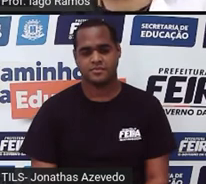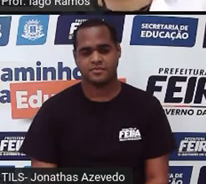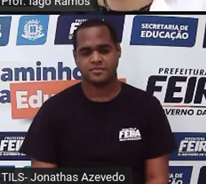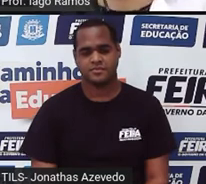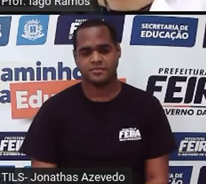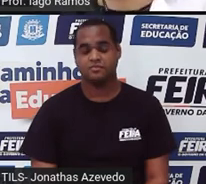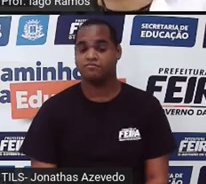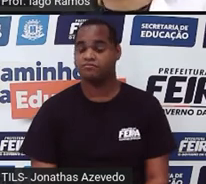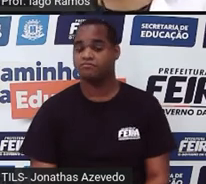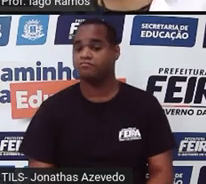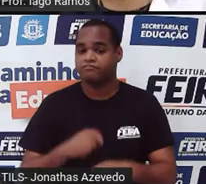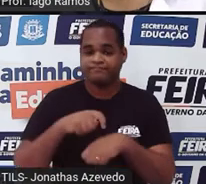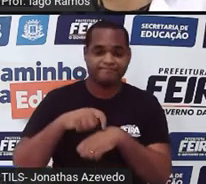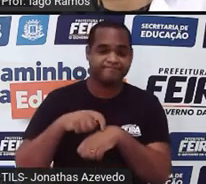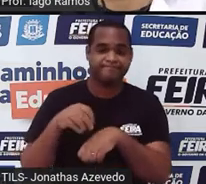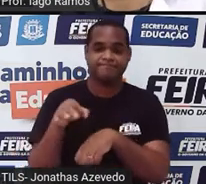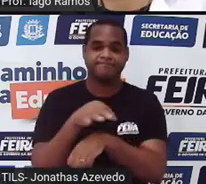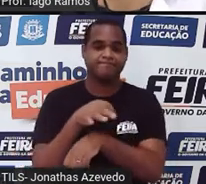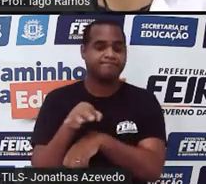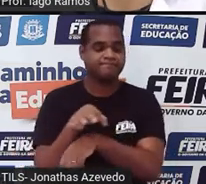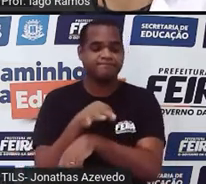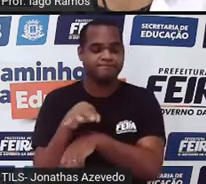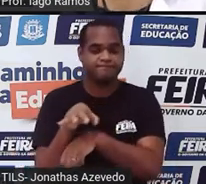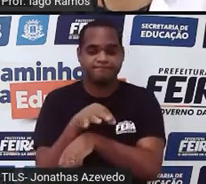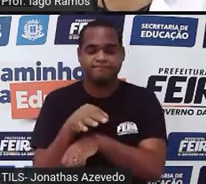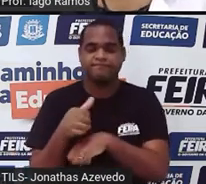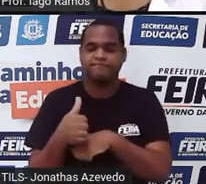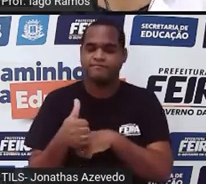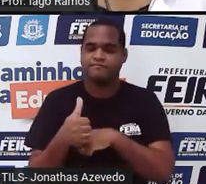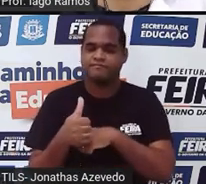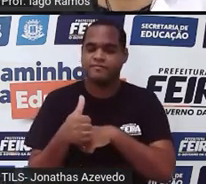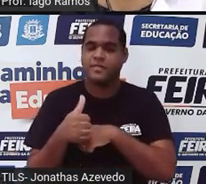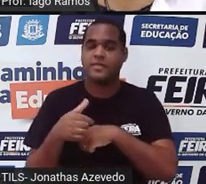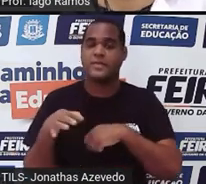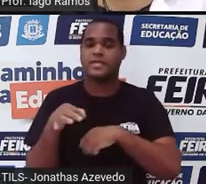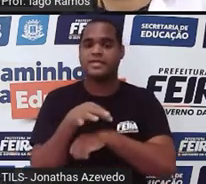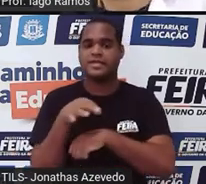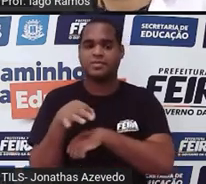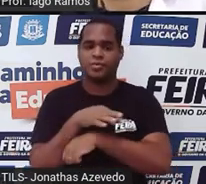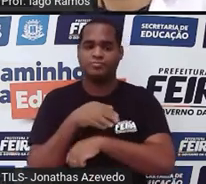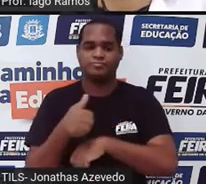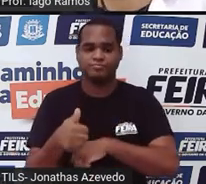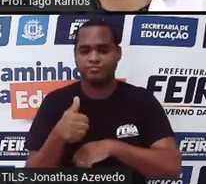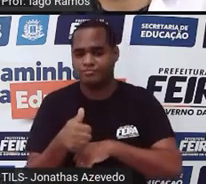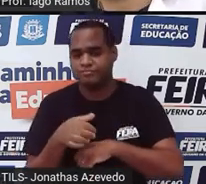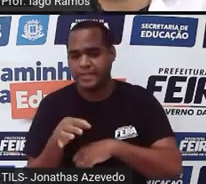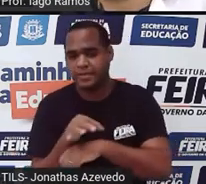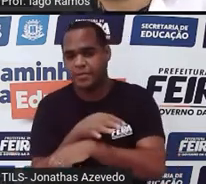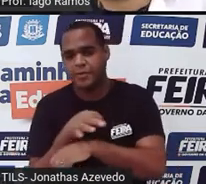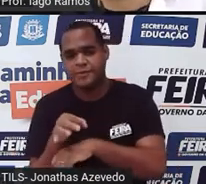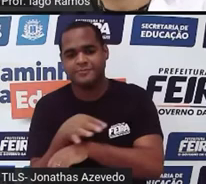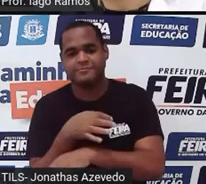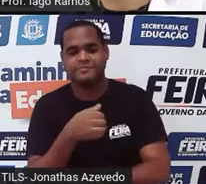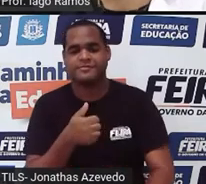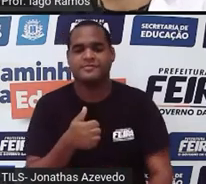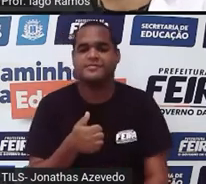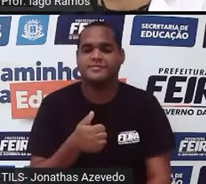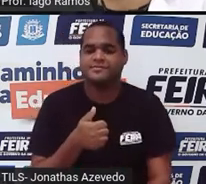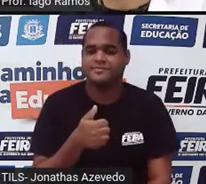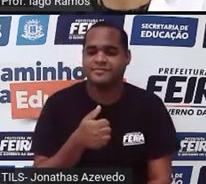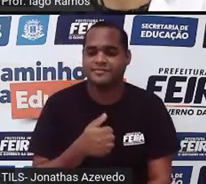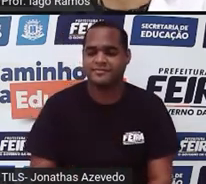Tempo tá acabando. Vamos lá. É isso aí, né? Bom,